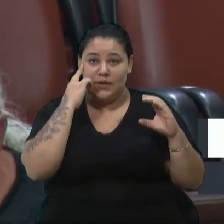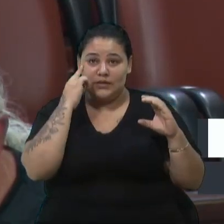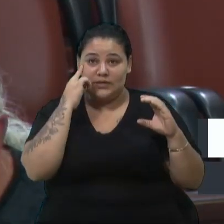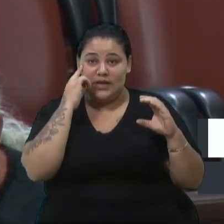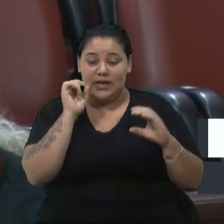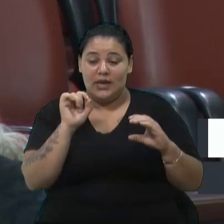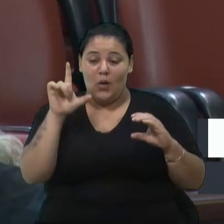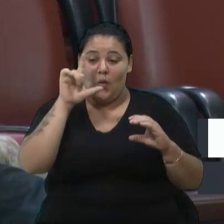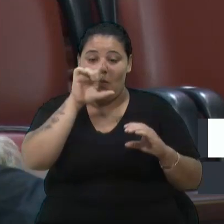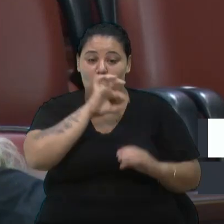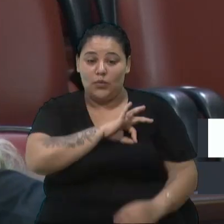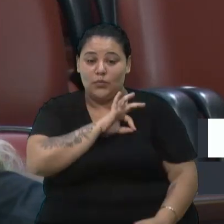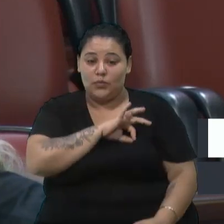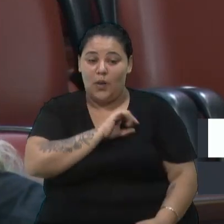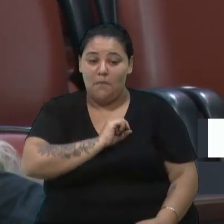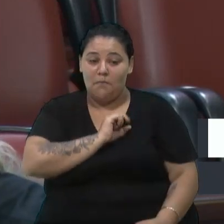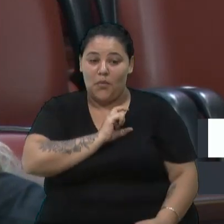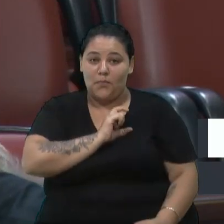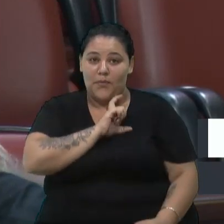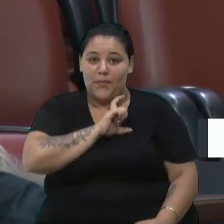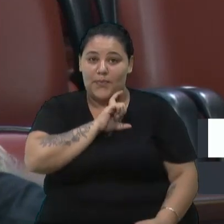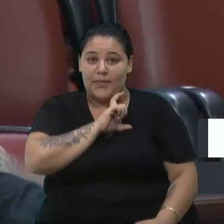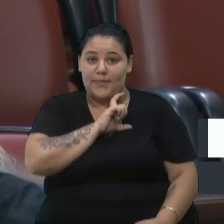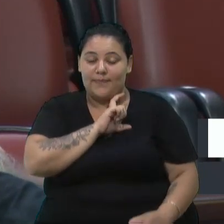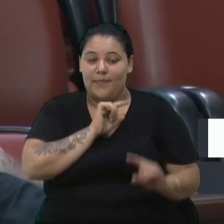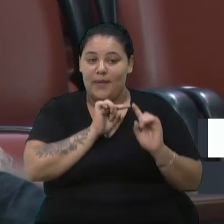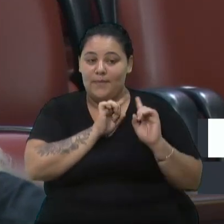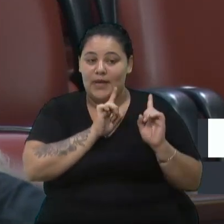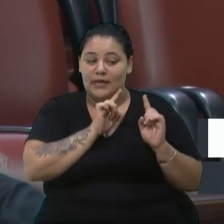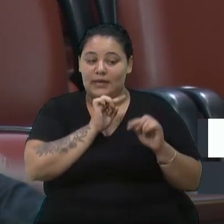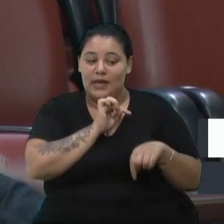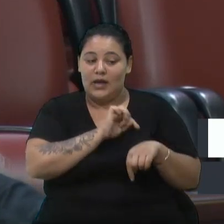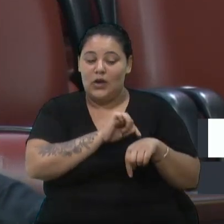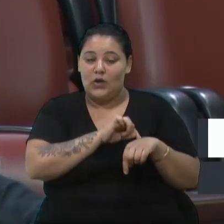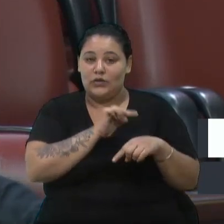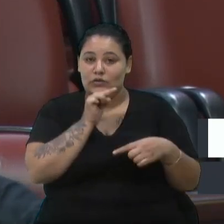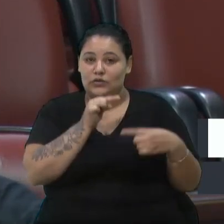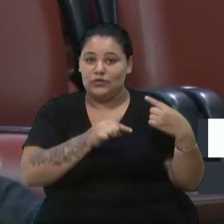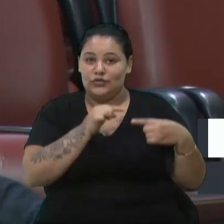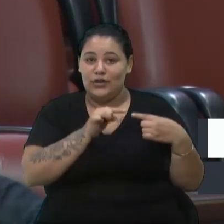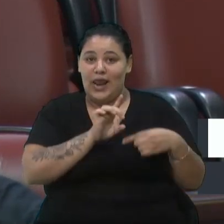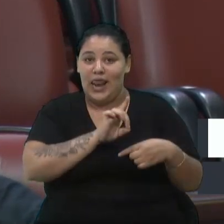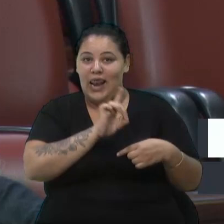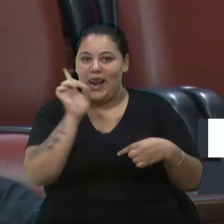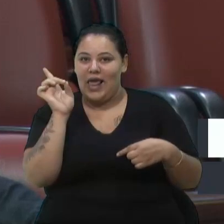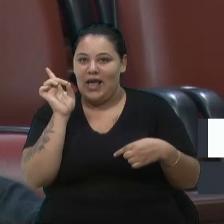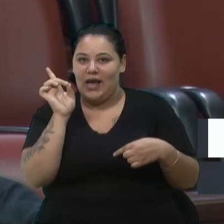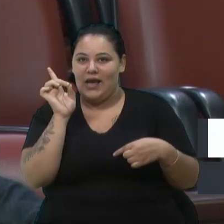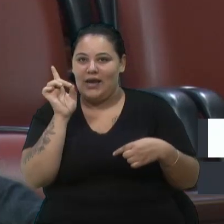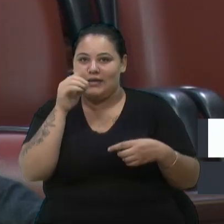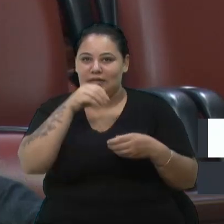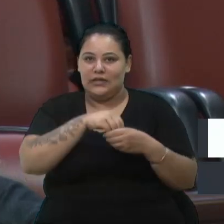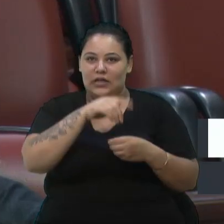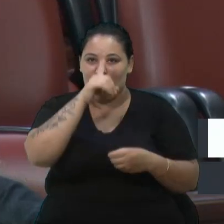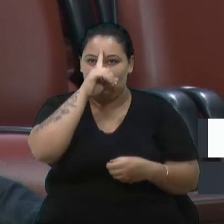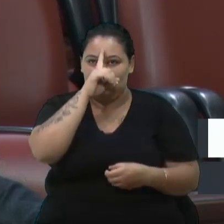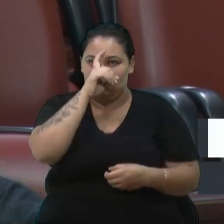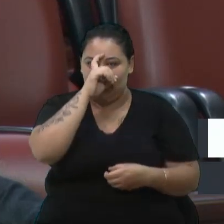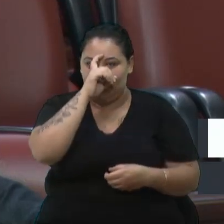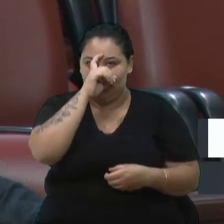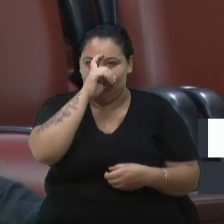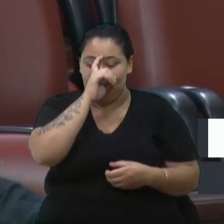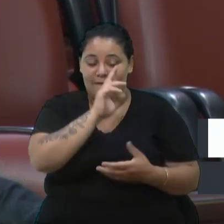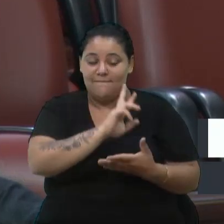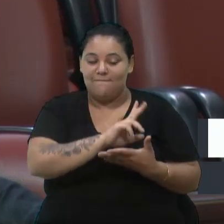mas na hora de discutir, lá na base, a promoção da saúde, o bem-estar das pessoas que procuram atendimento e aqui várias